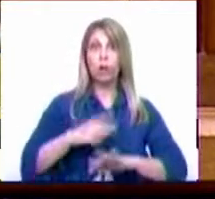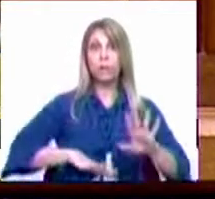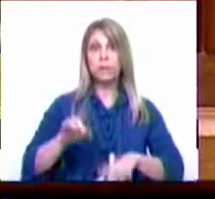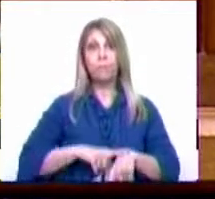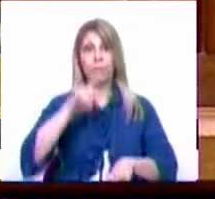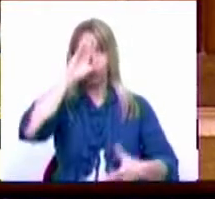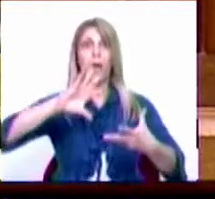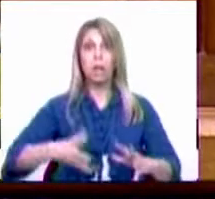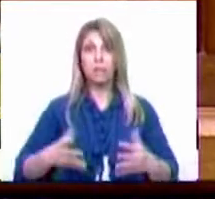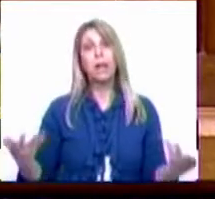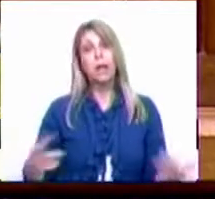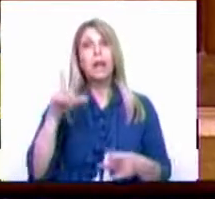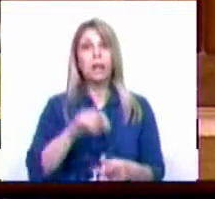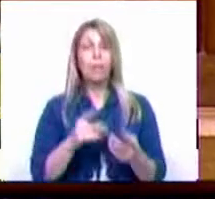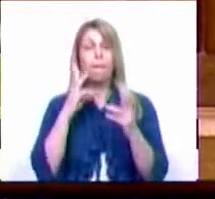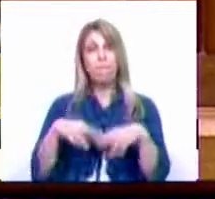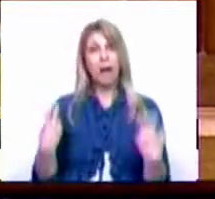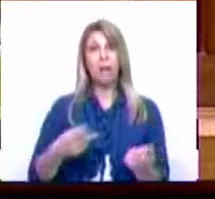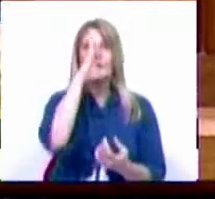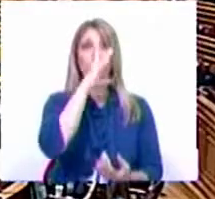Socialista e a bancada do Partido tem feito. Muito obrigado.